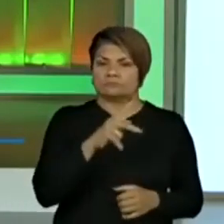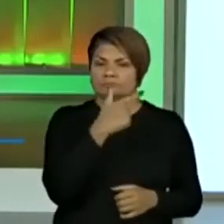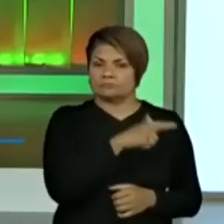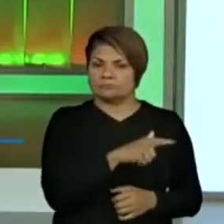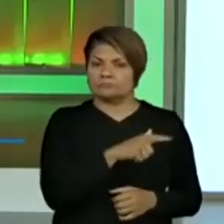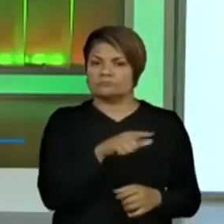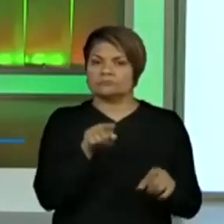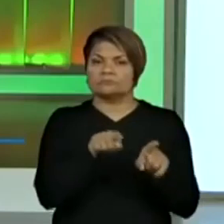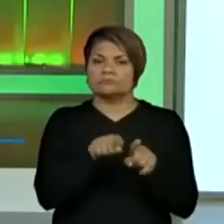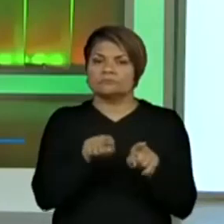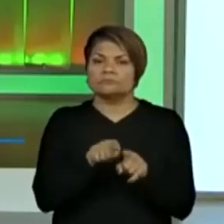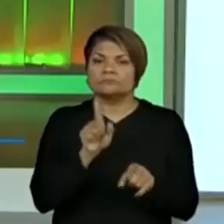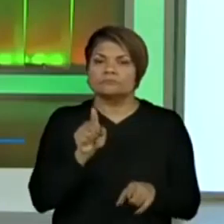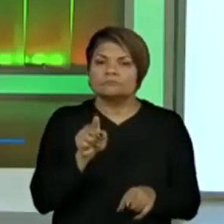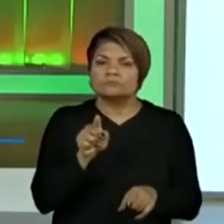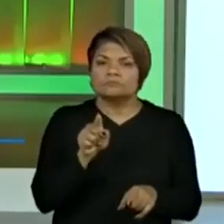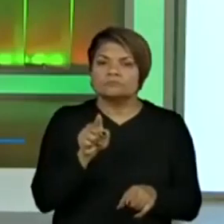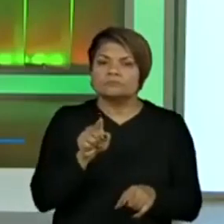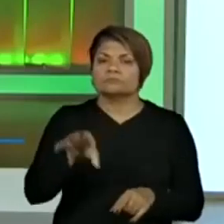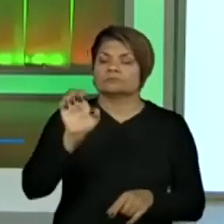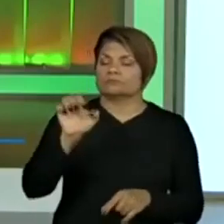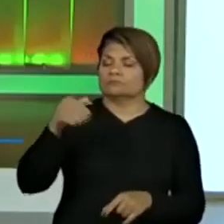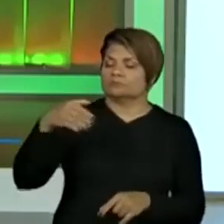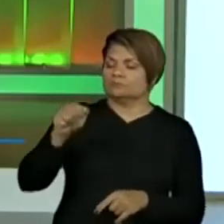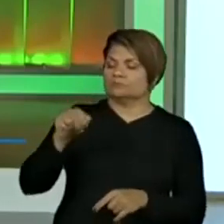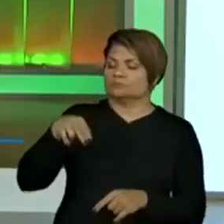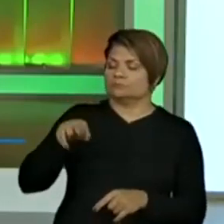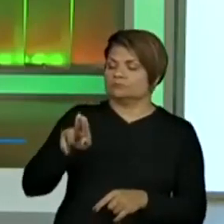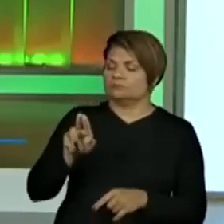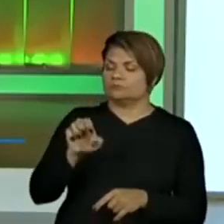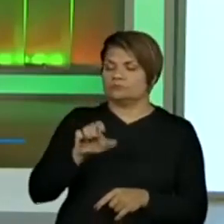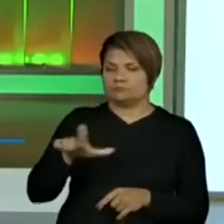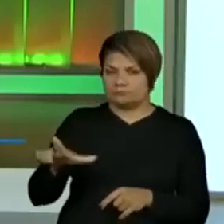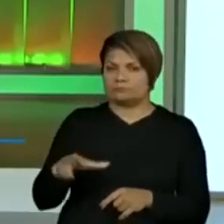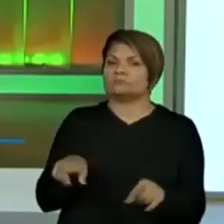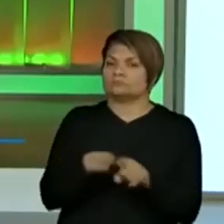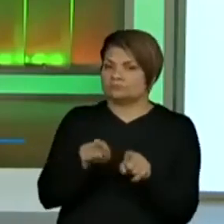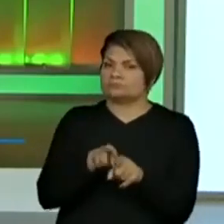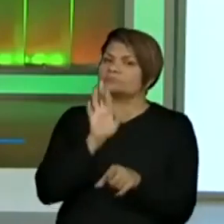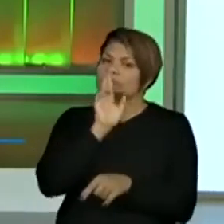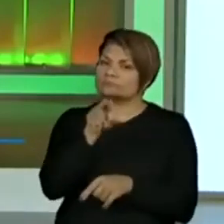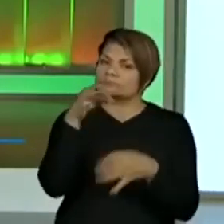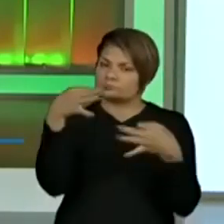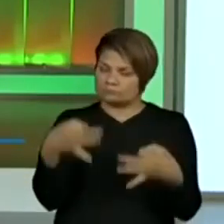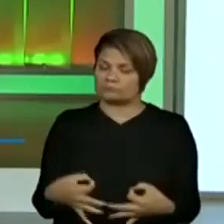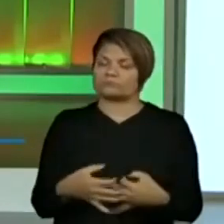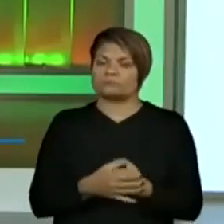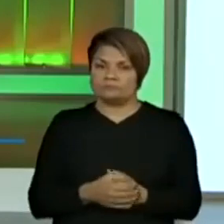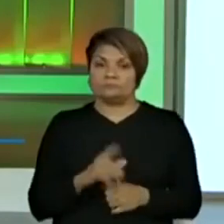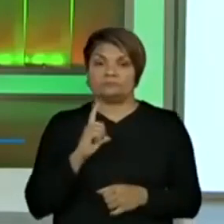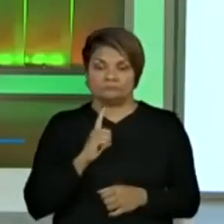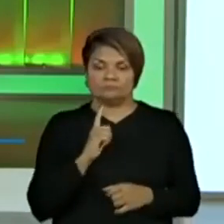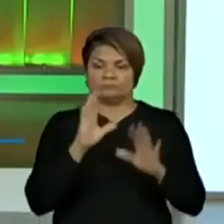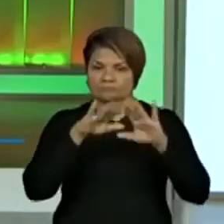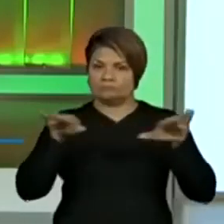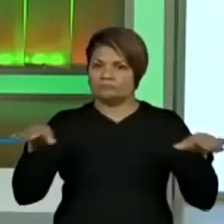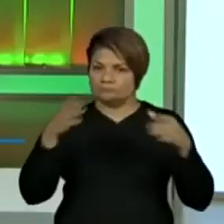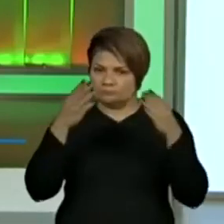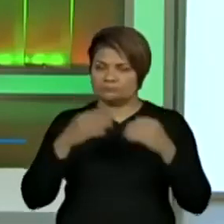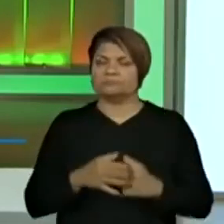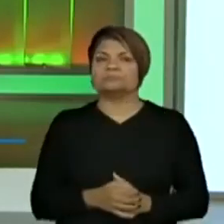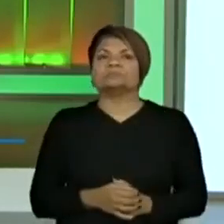disse que o aluno Emanuel também deu a resposta correta. Então, tem aluno por aí, certo?